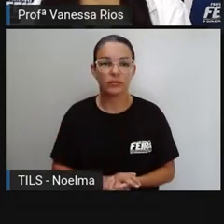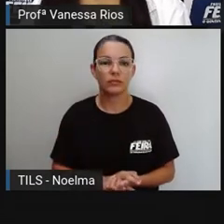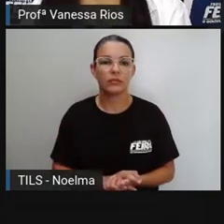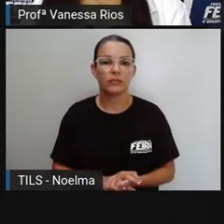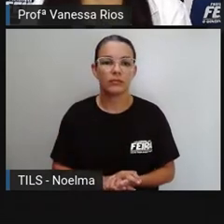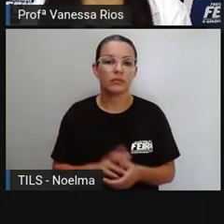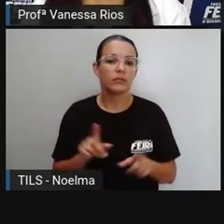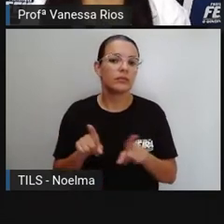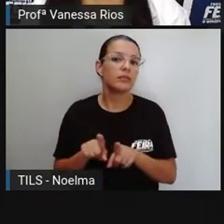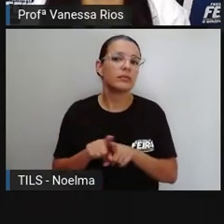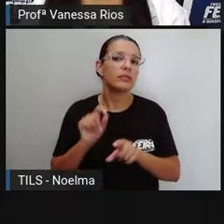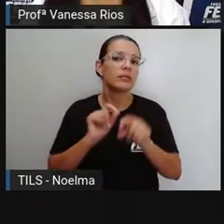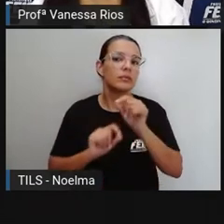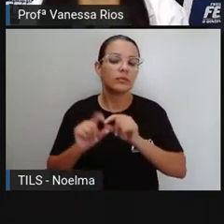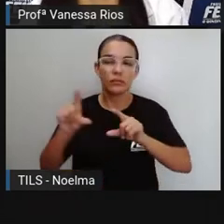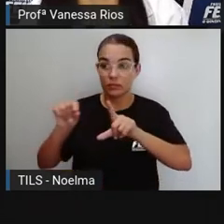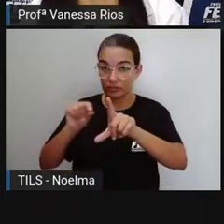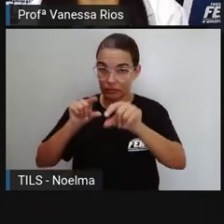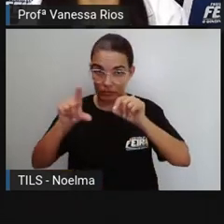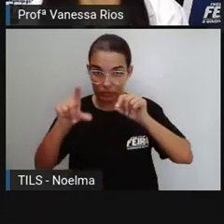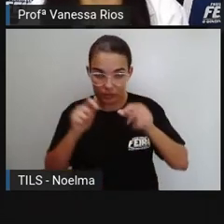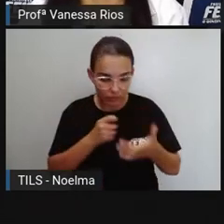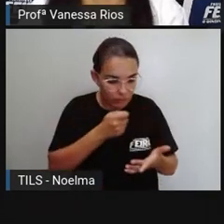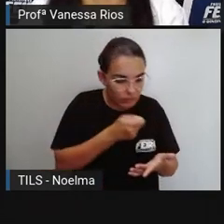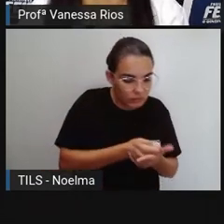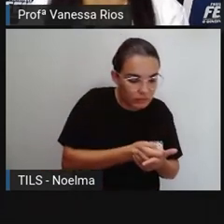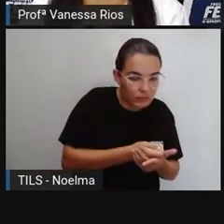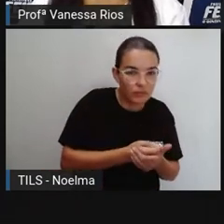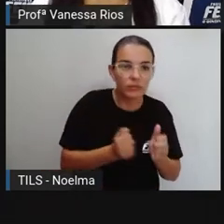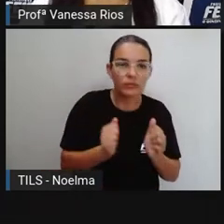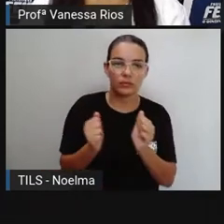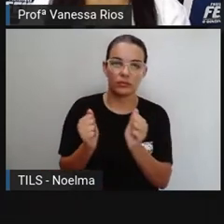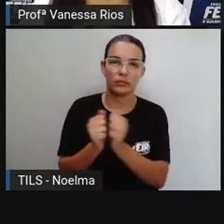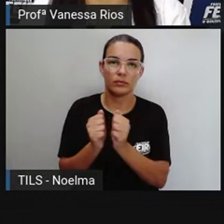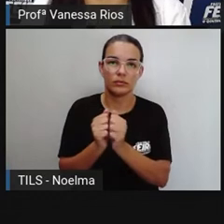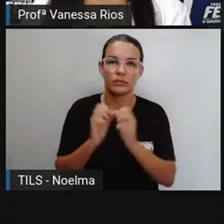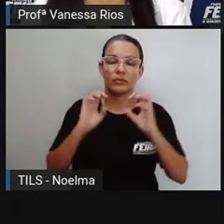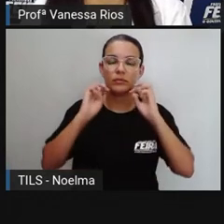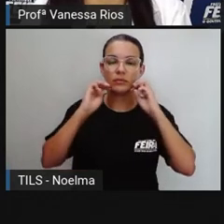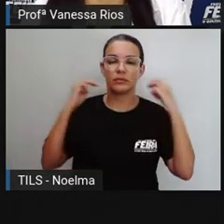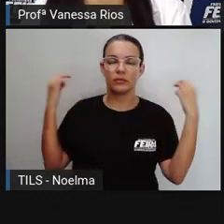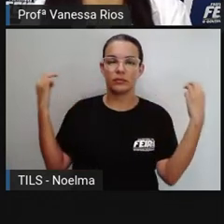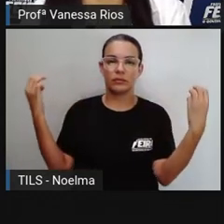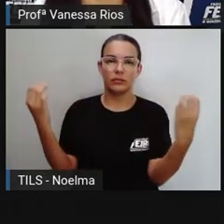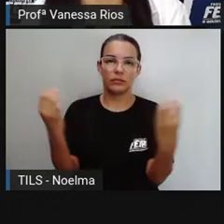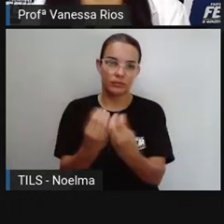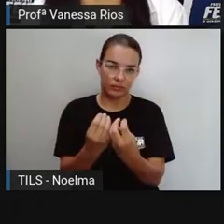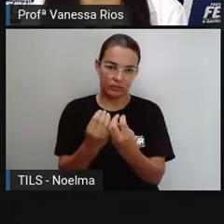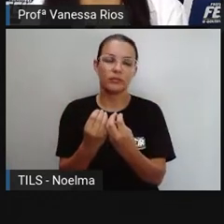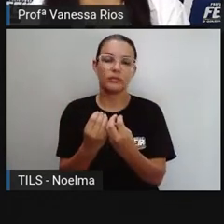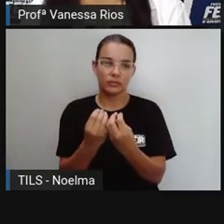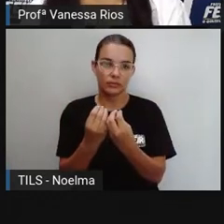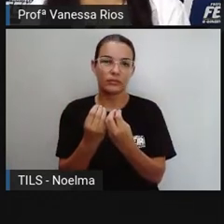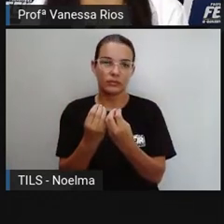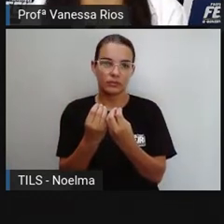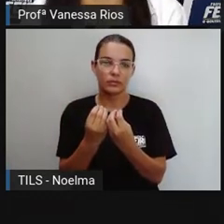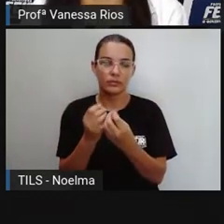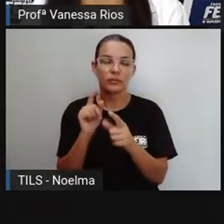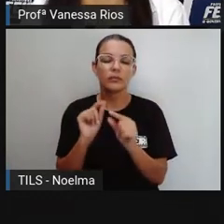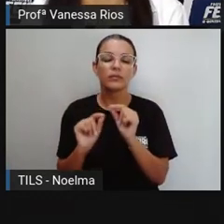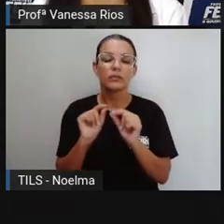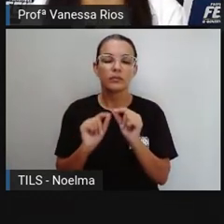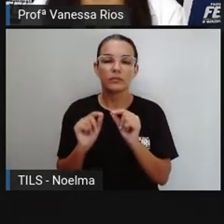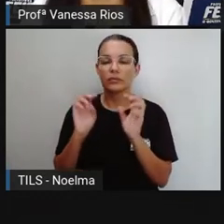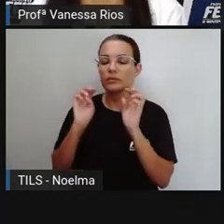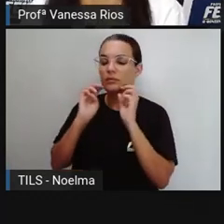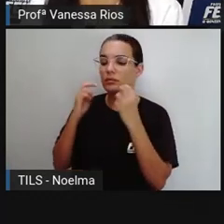as decisões, elas precisam ser tomadas sempre em assembleias. E o que é assembleia, né? É a junção, a